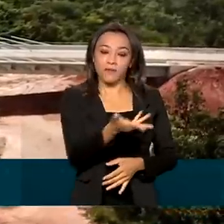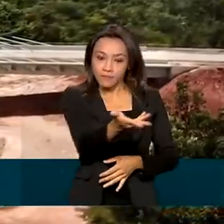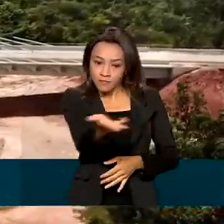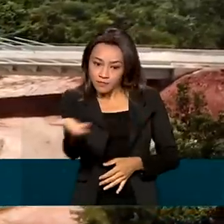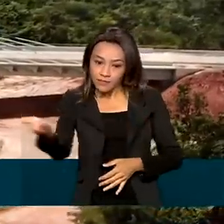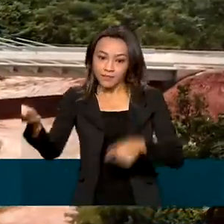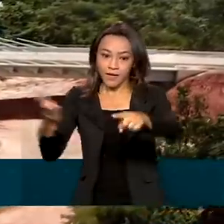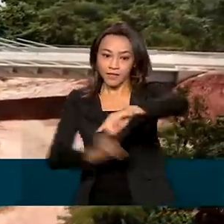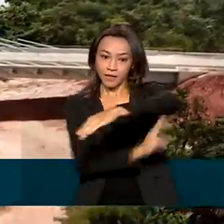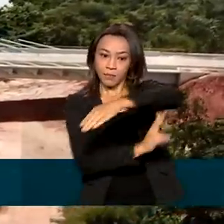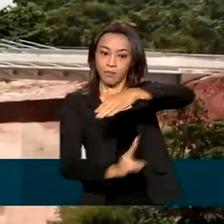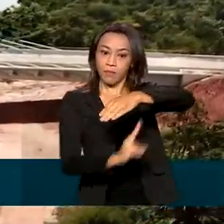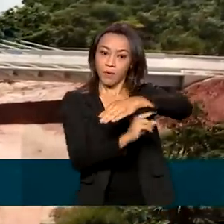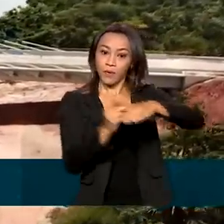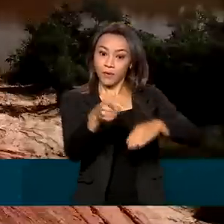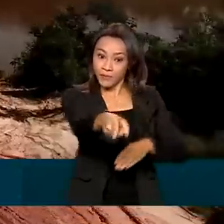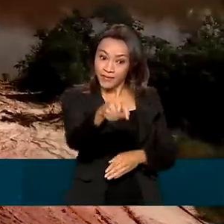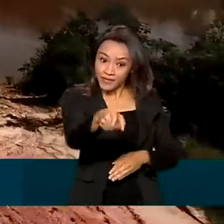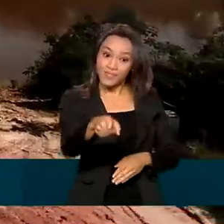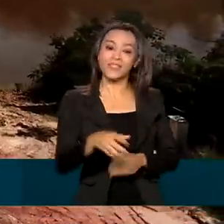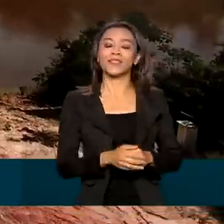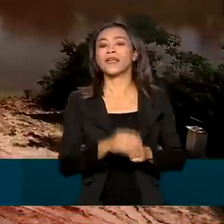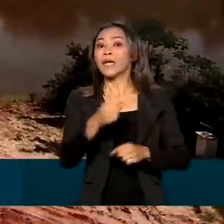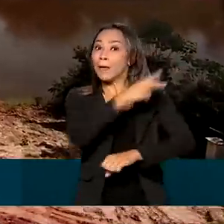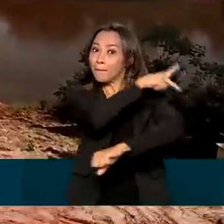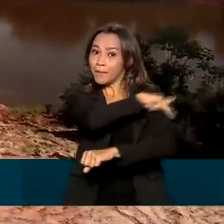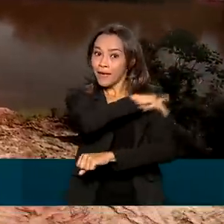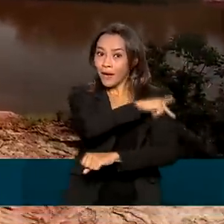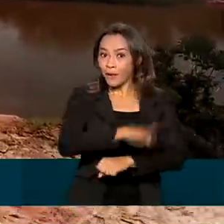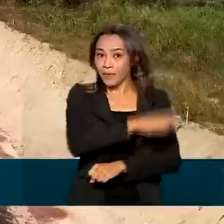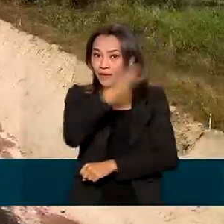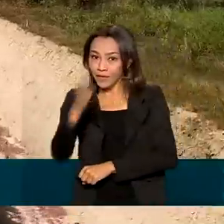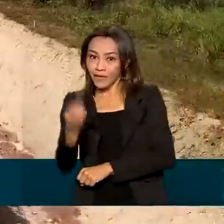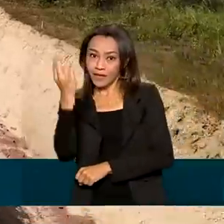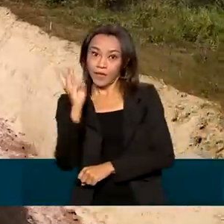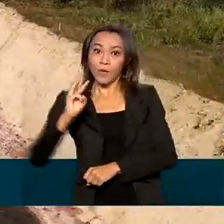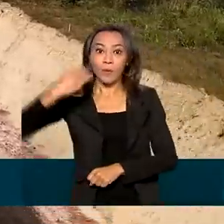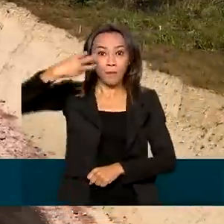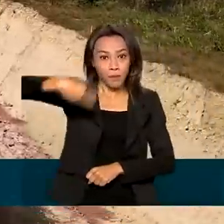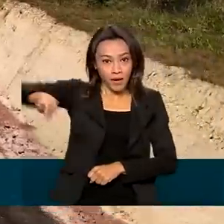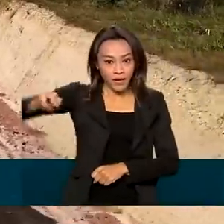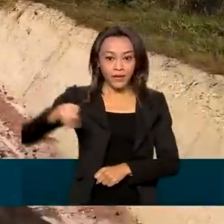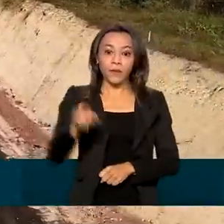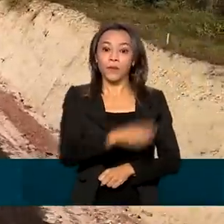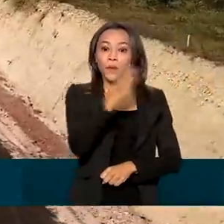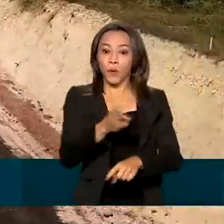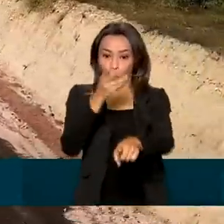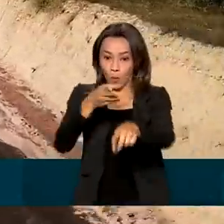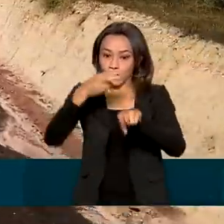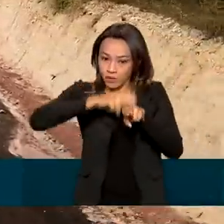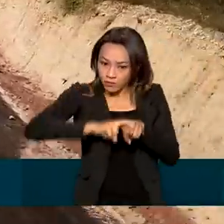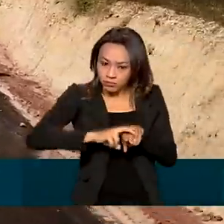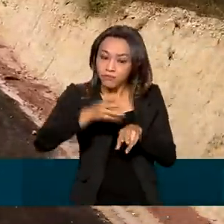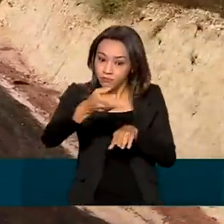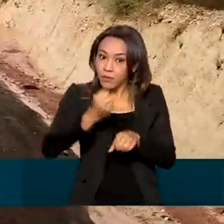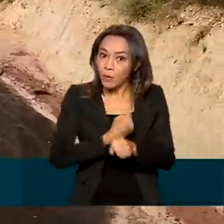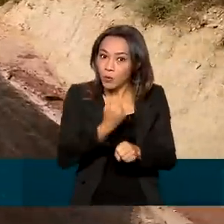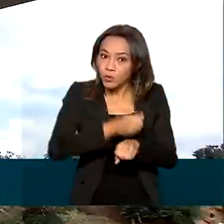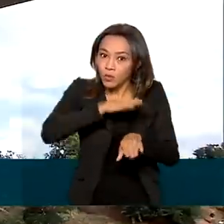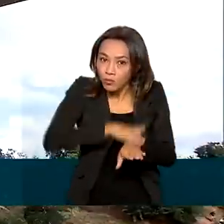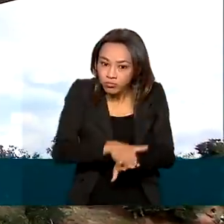conclusão da ponte sobre o rio Parnaíba, entre o Piauí e o Maranhão, na BR-235. Obra feita